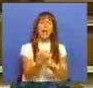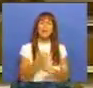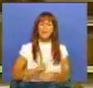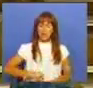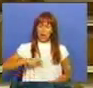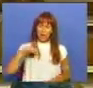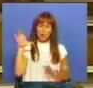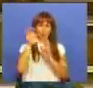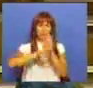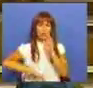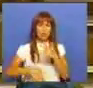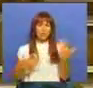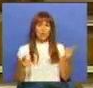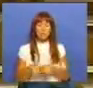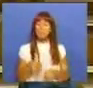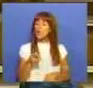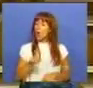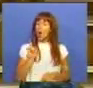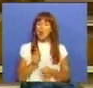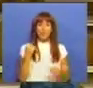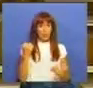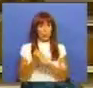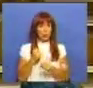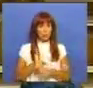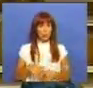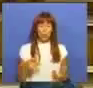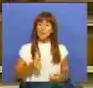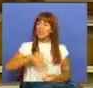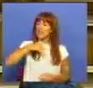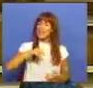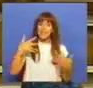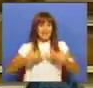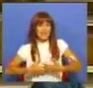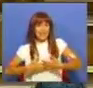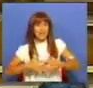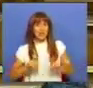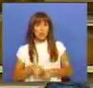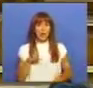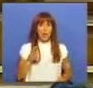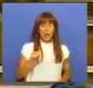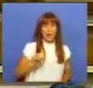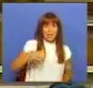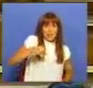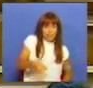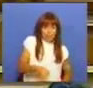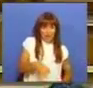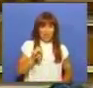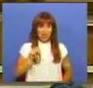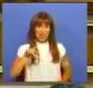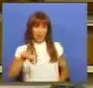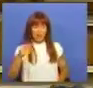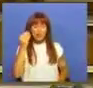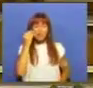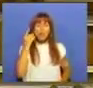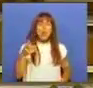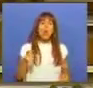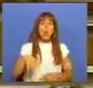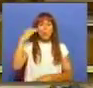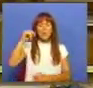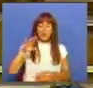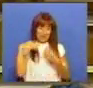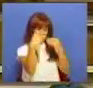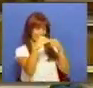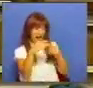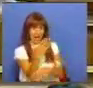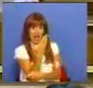de enriquecimento curricular. Aquele que foi o trabalho divulgado pelo sindicato, pelo SPGL, mostra como os professores que estão a dar